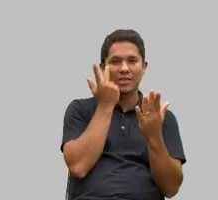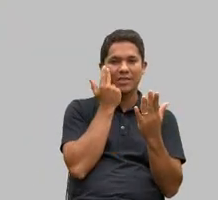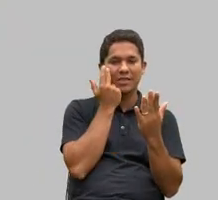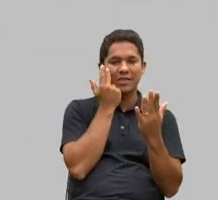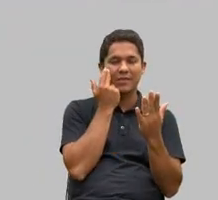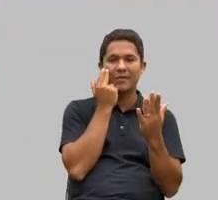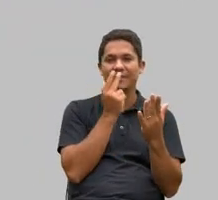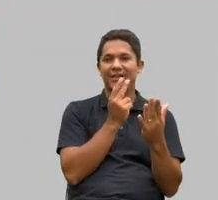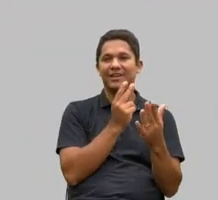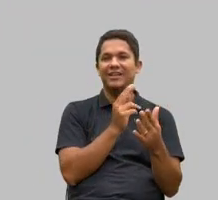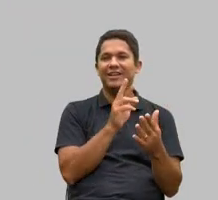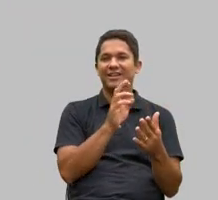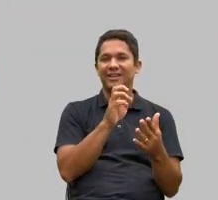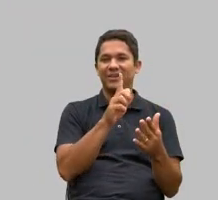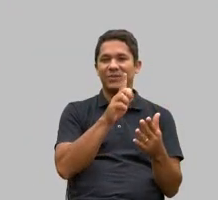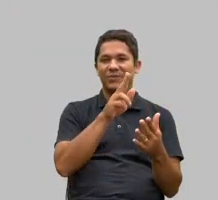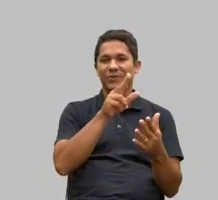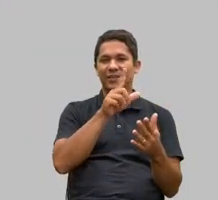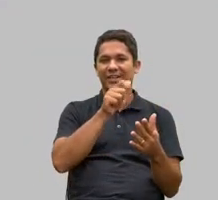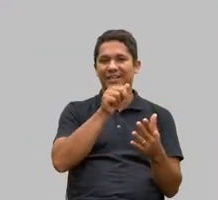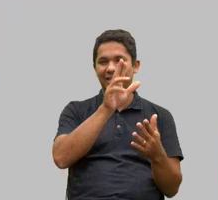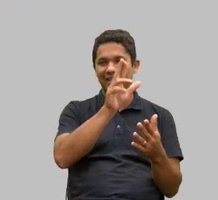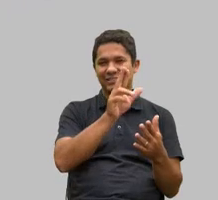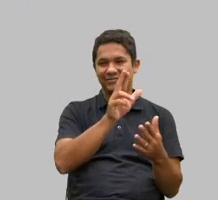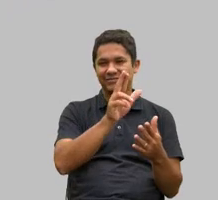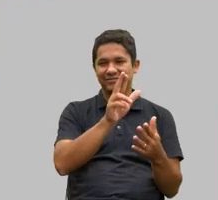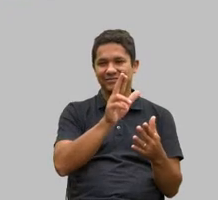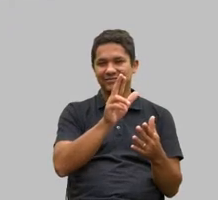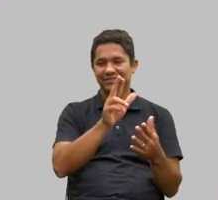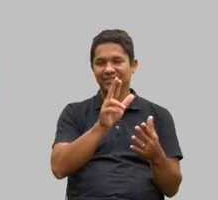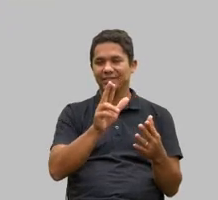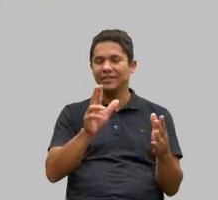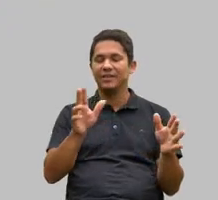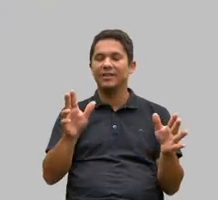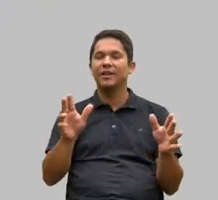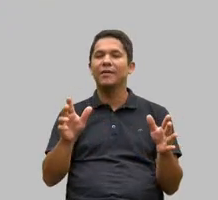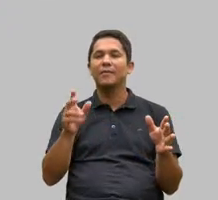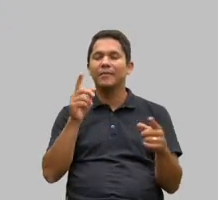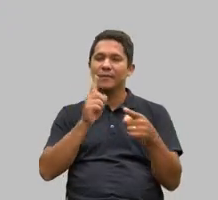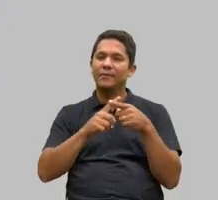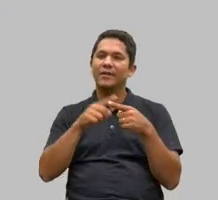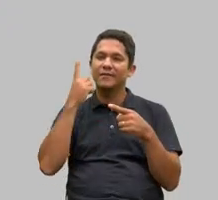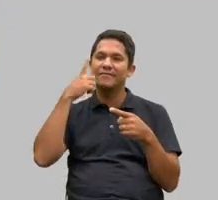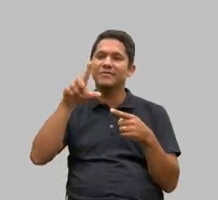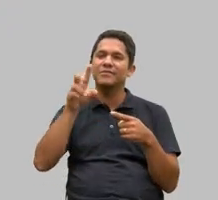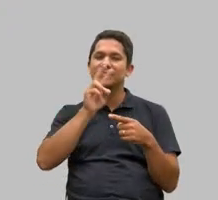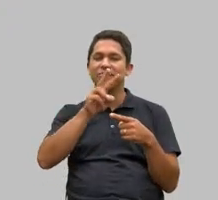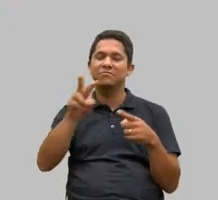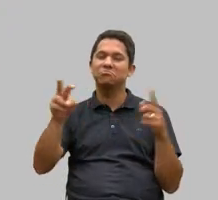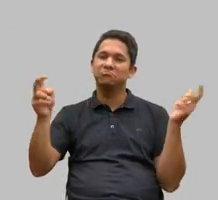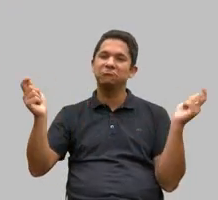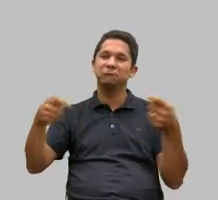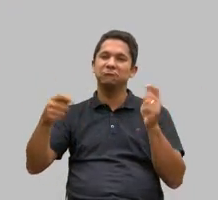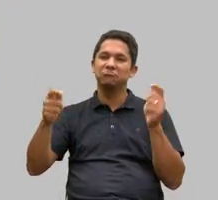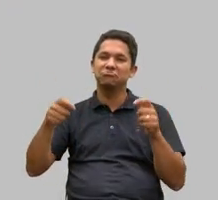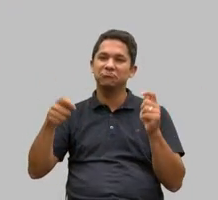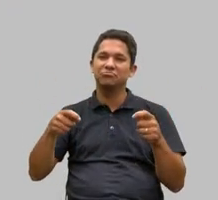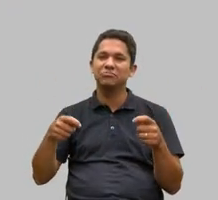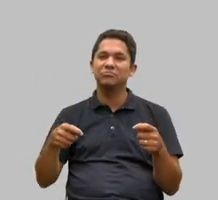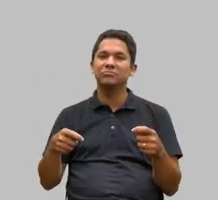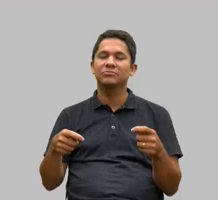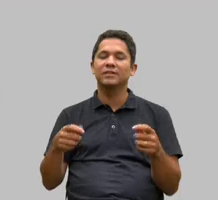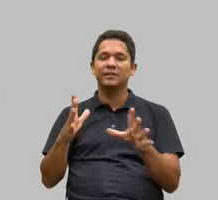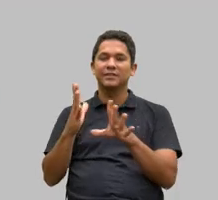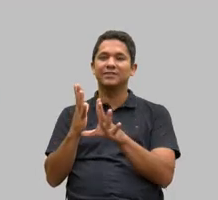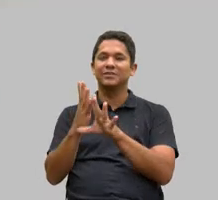por quê porque a gente via que era possível acontecer esse somatório